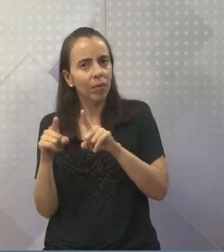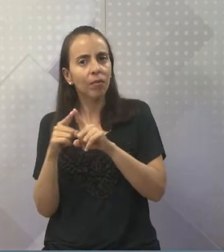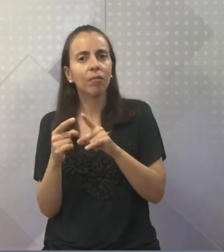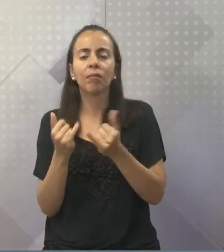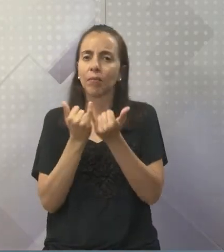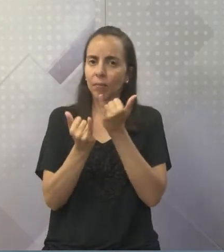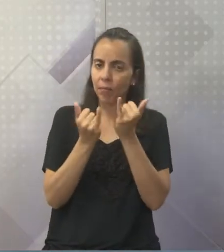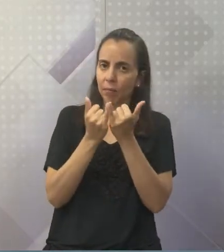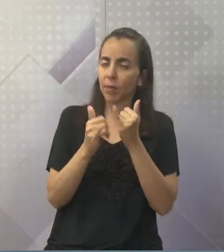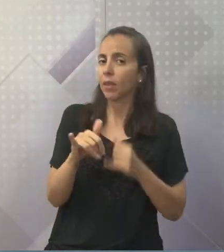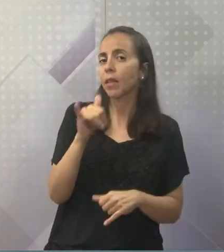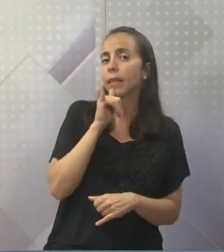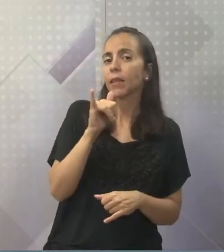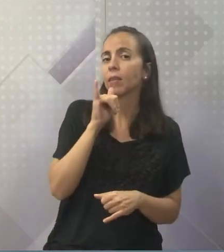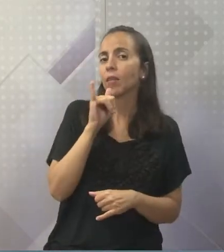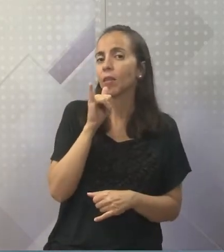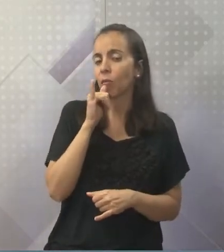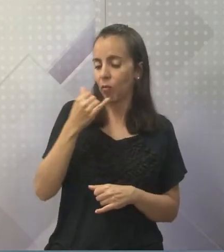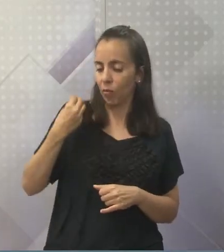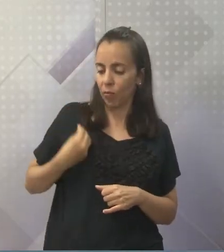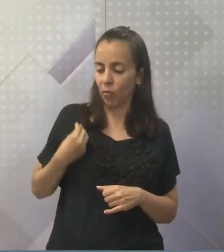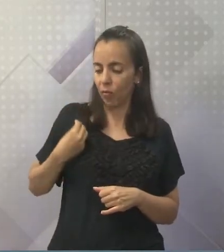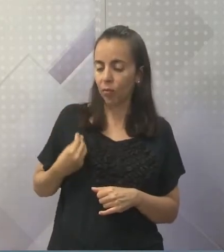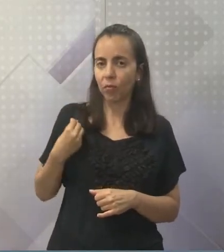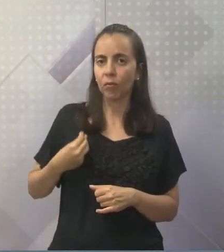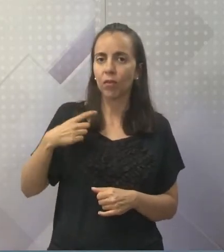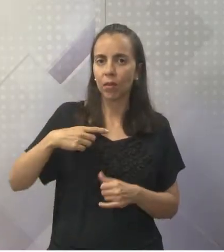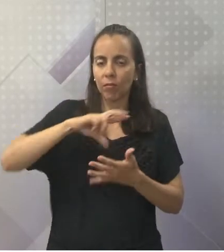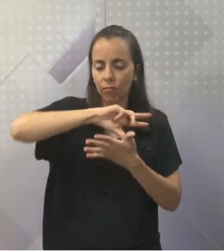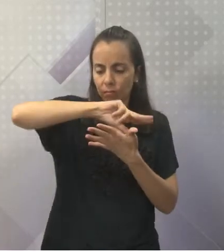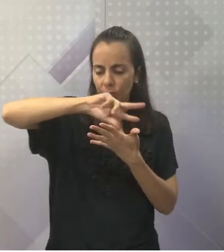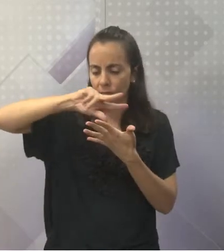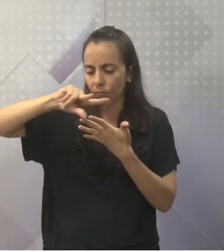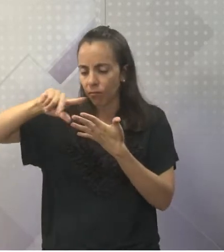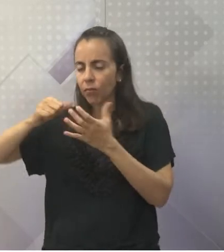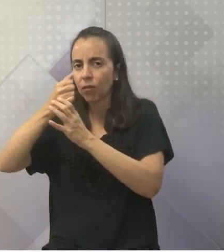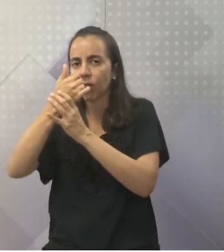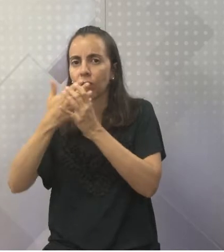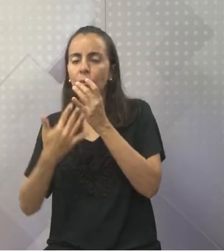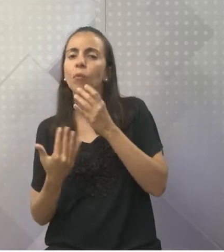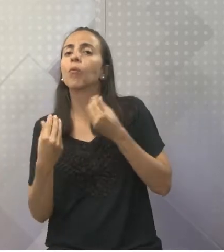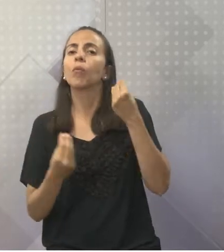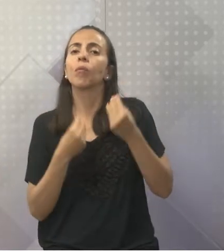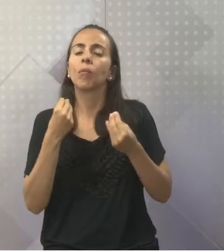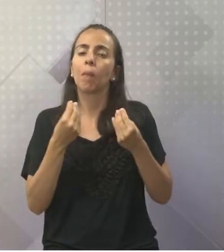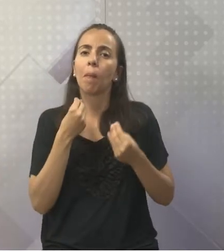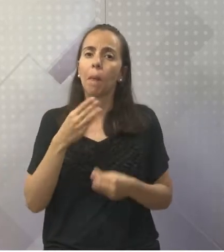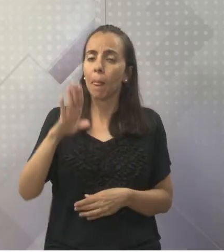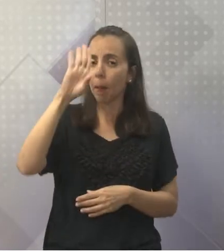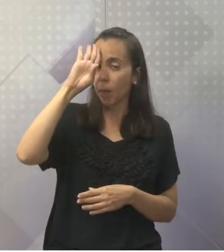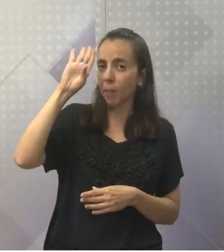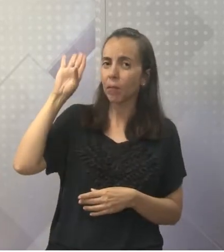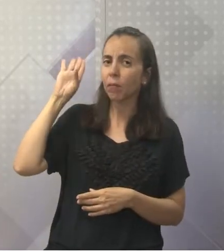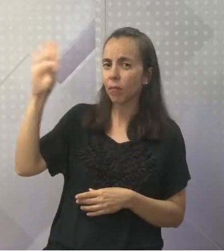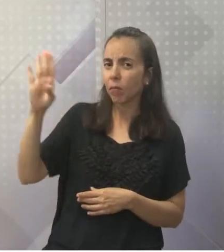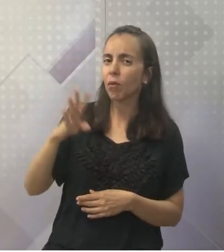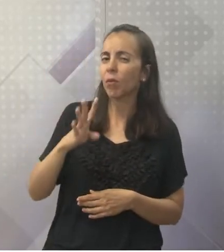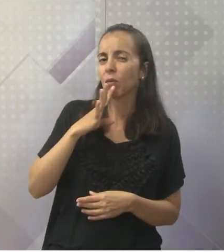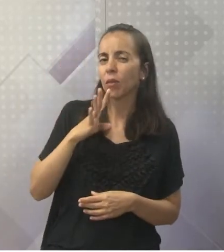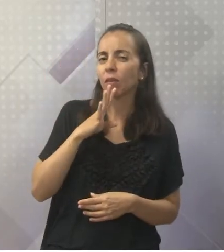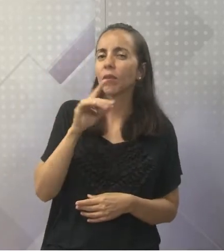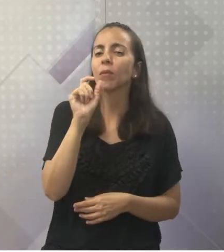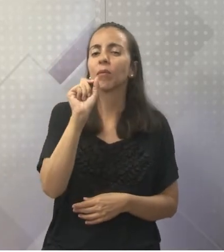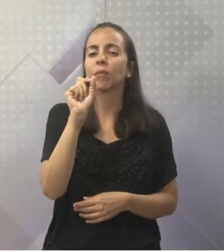classificar os seres vivos de várias formas, gente. Várias formas. As formas principais e mais elementares.